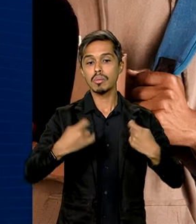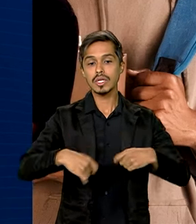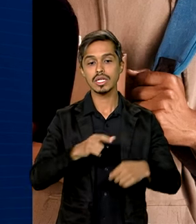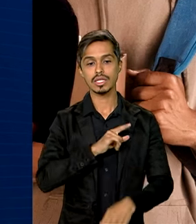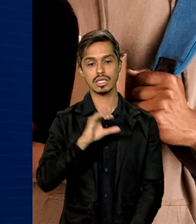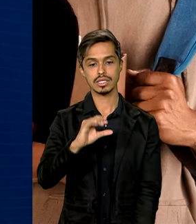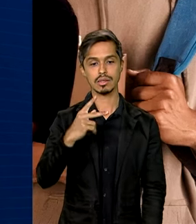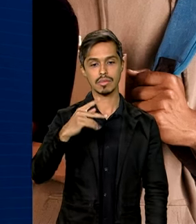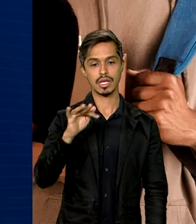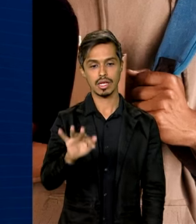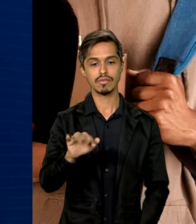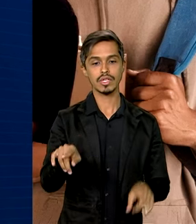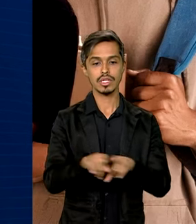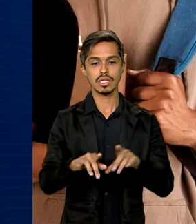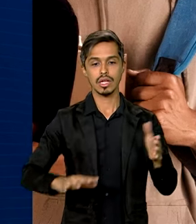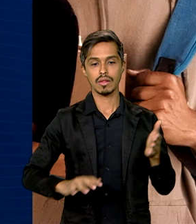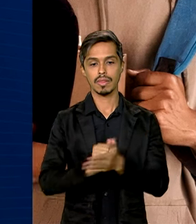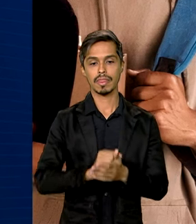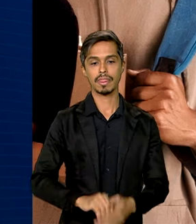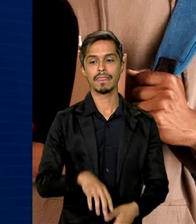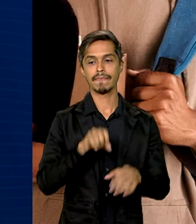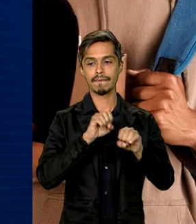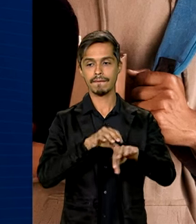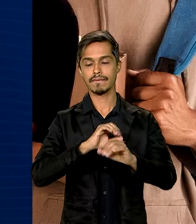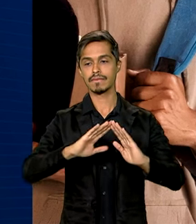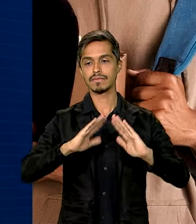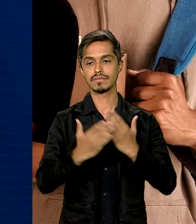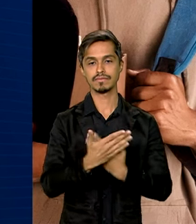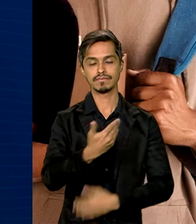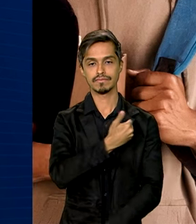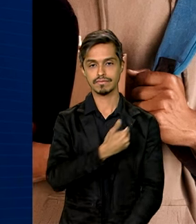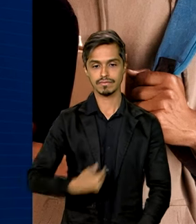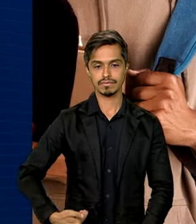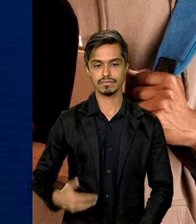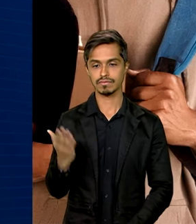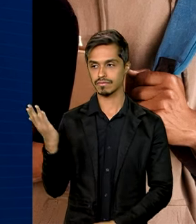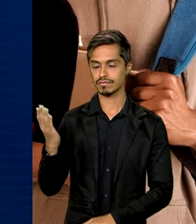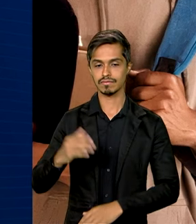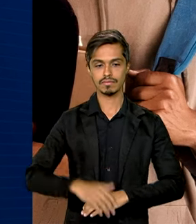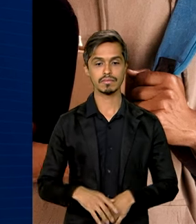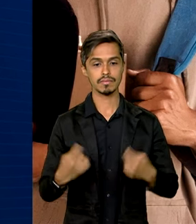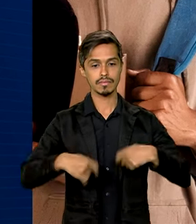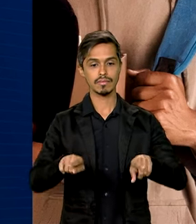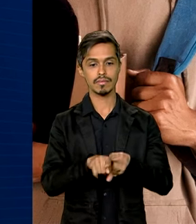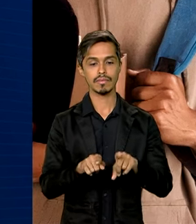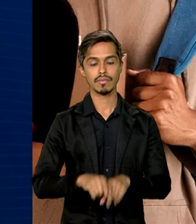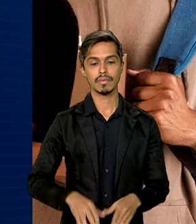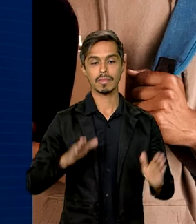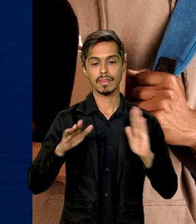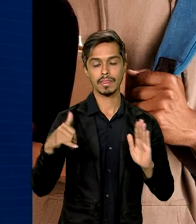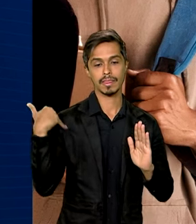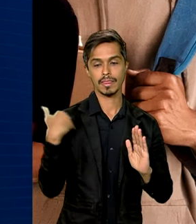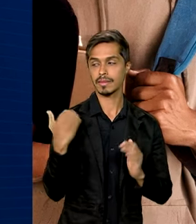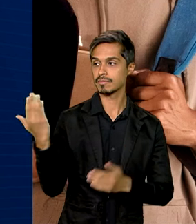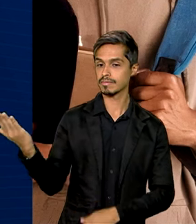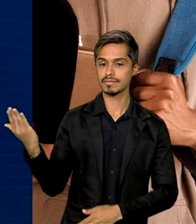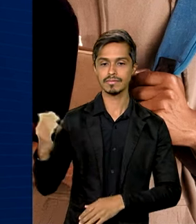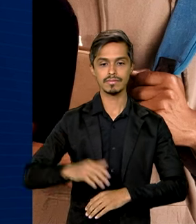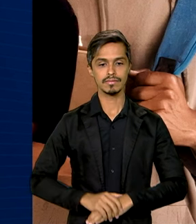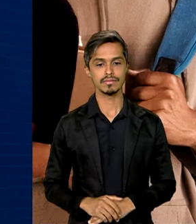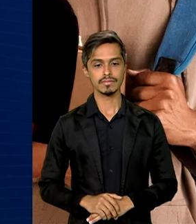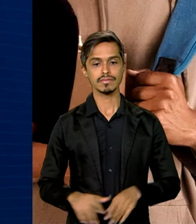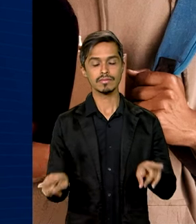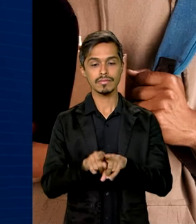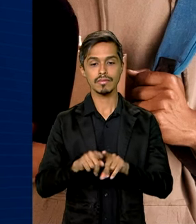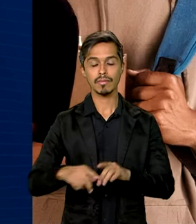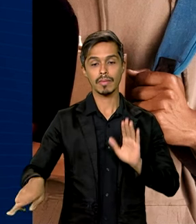CPF e estar matriculado no ensino público. É preciso também ter entre 14 e 24 anos e ser integrante